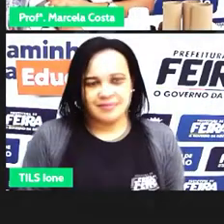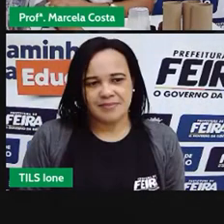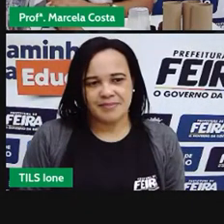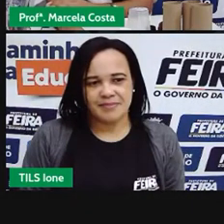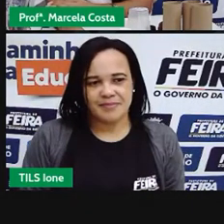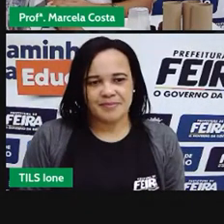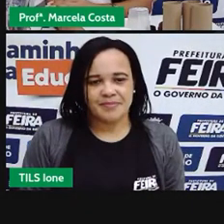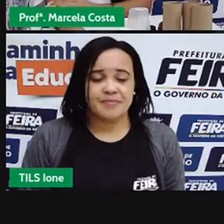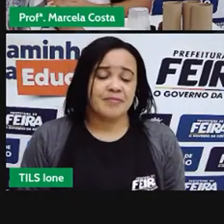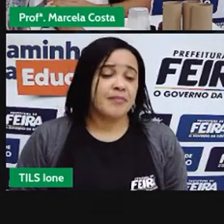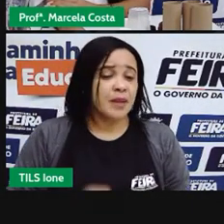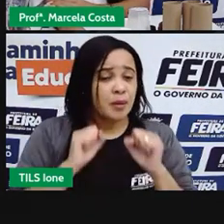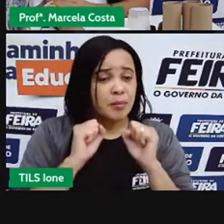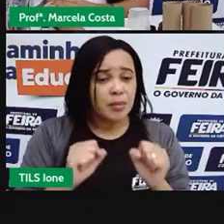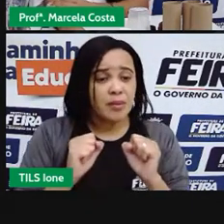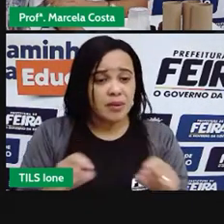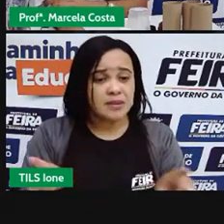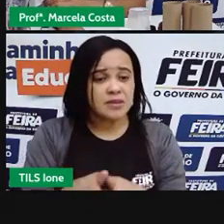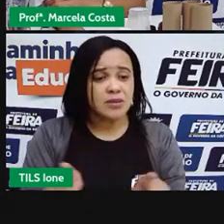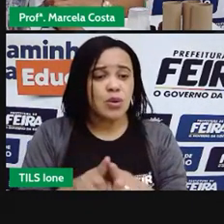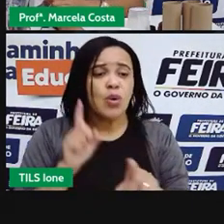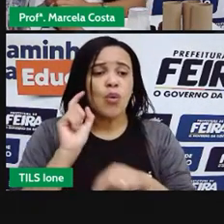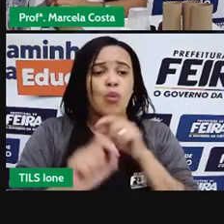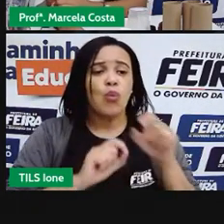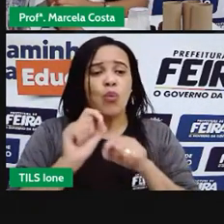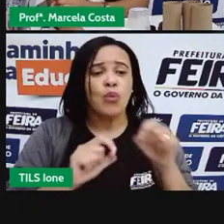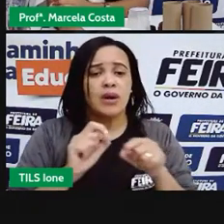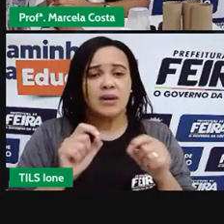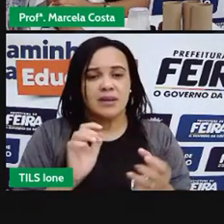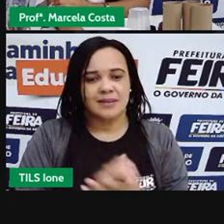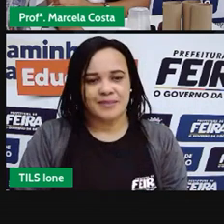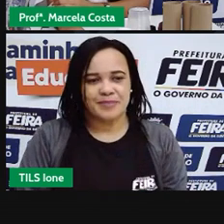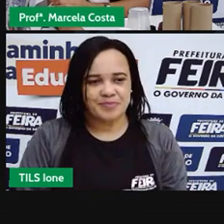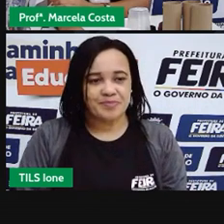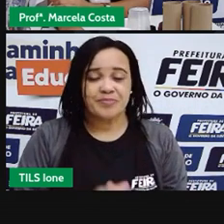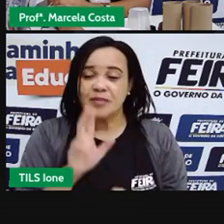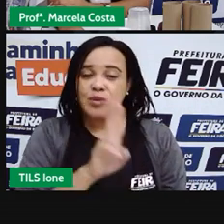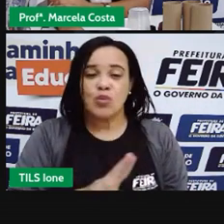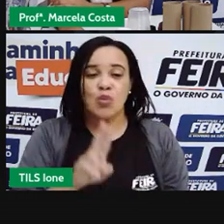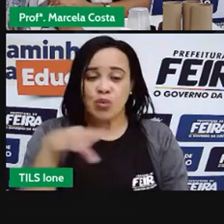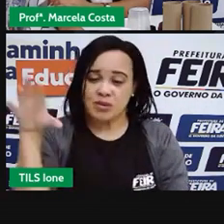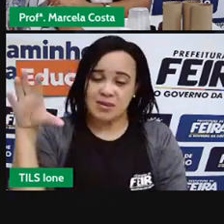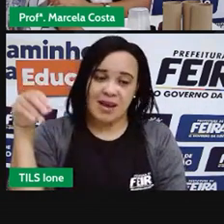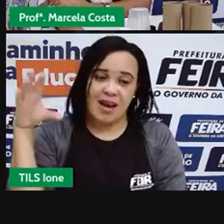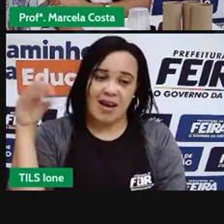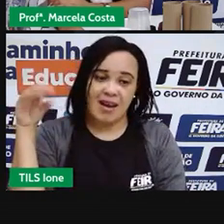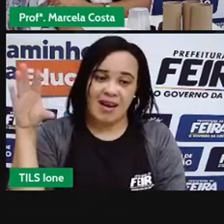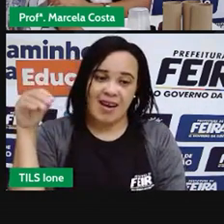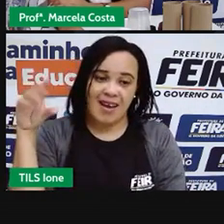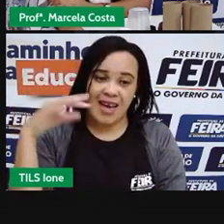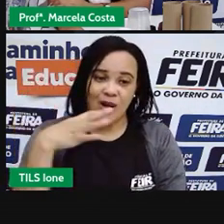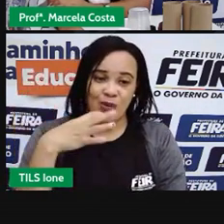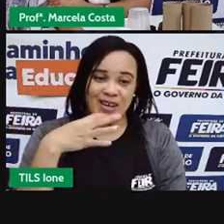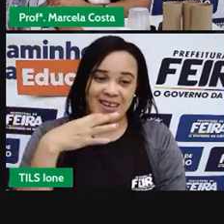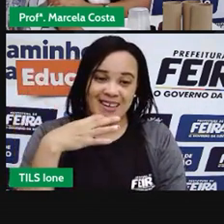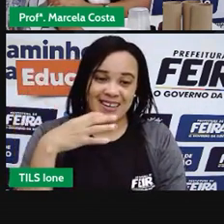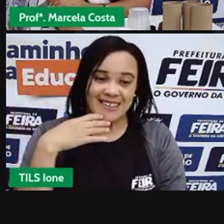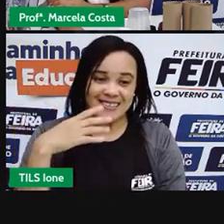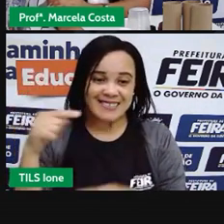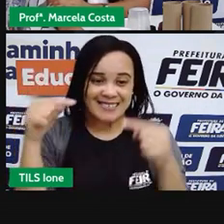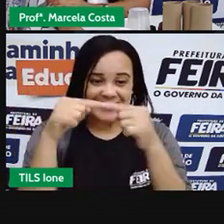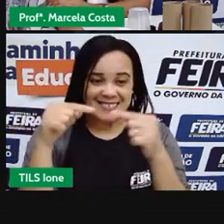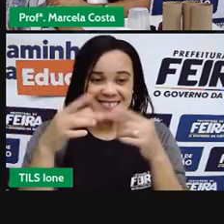Você também pode recontar utilizando fantoches, utilizando fantoches para fazer um teatro.